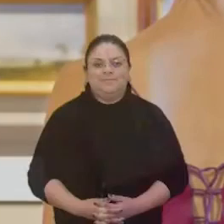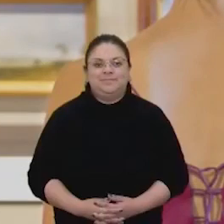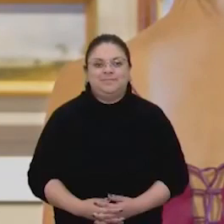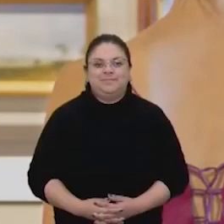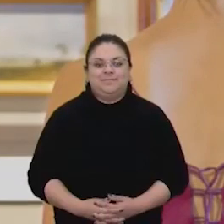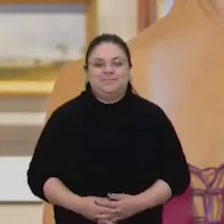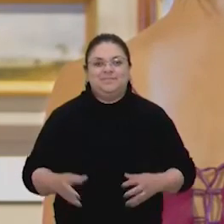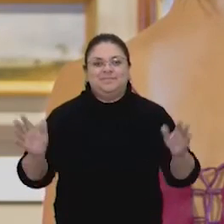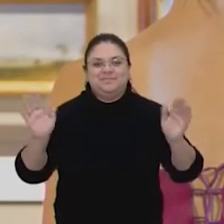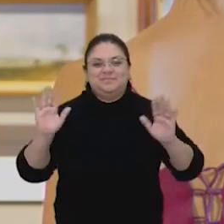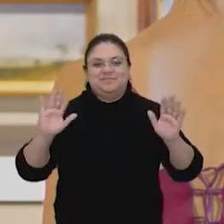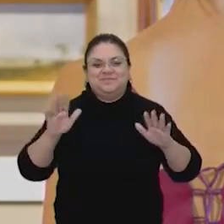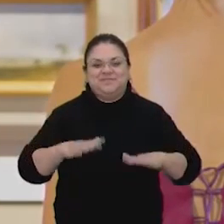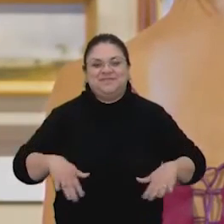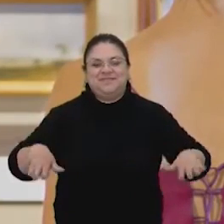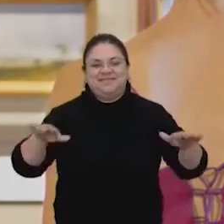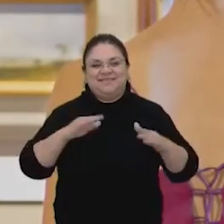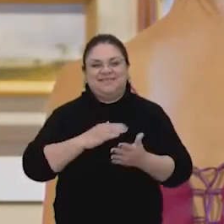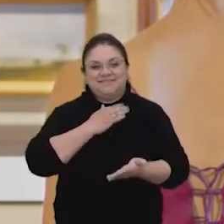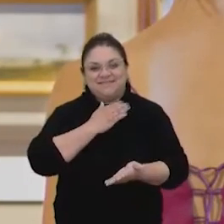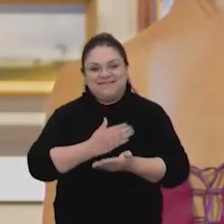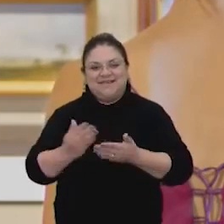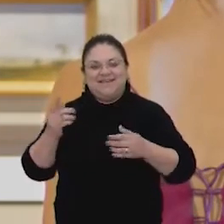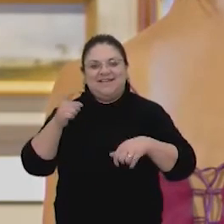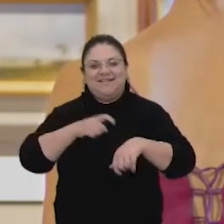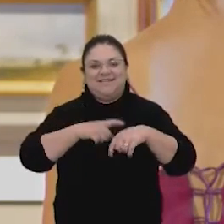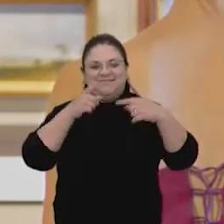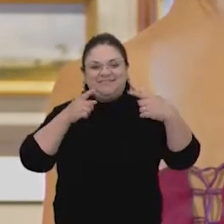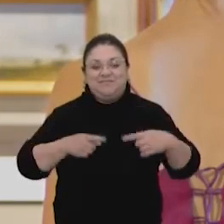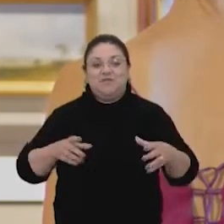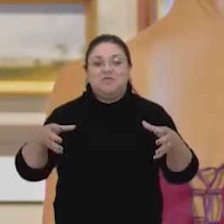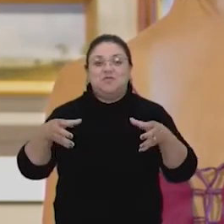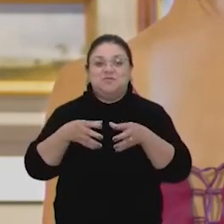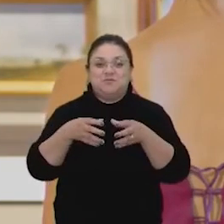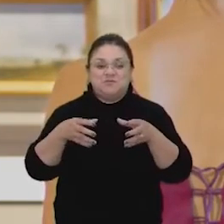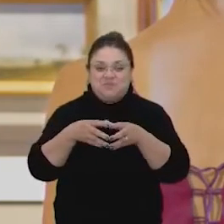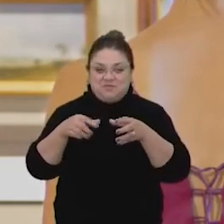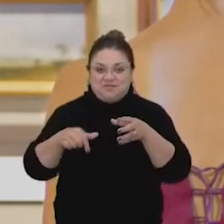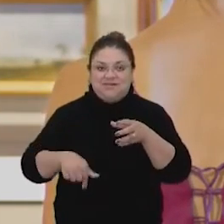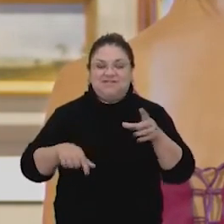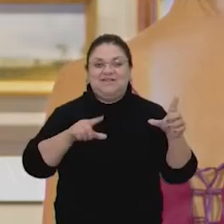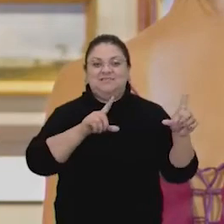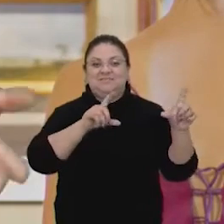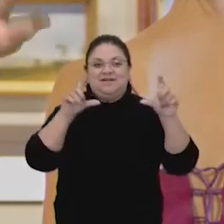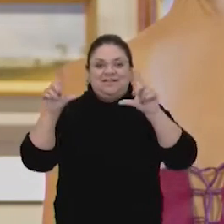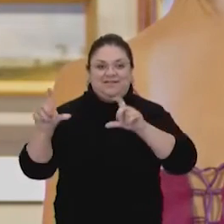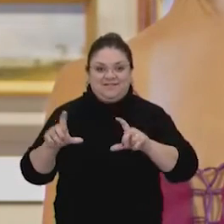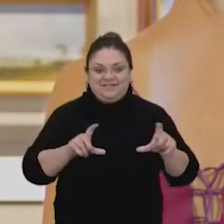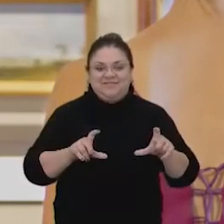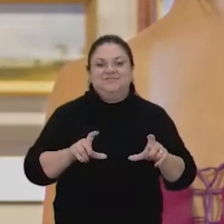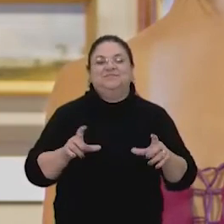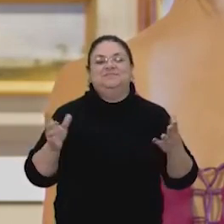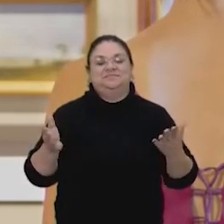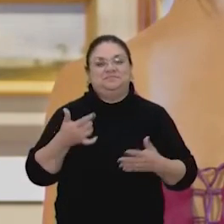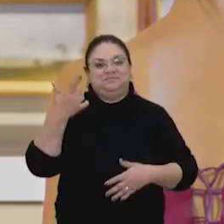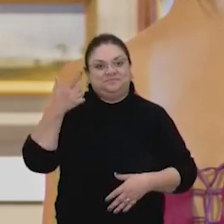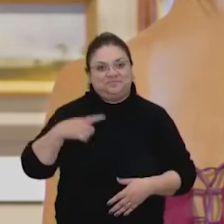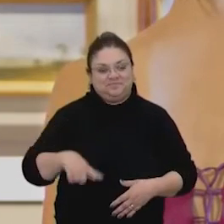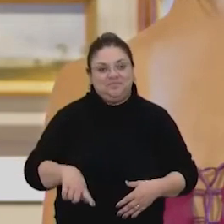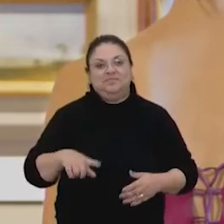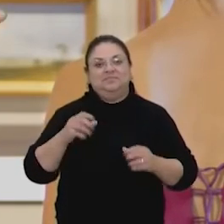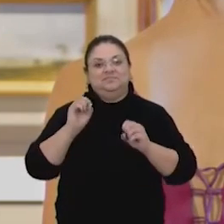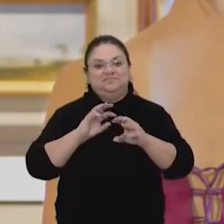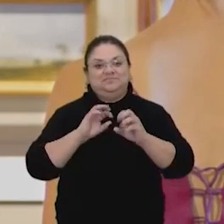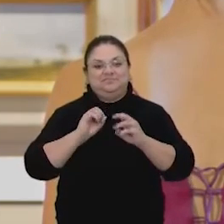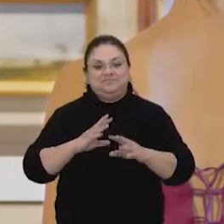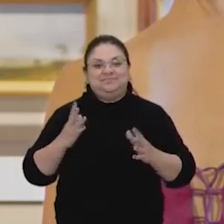Olá, do Start, a galera do Clube da Imagem, estamos de volta para mais uma aula. Hoje, novamente, nós vamos